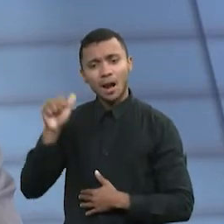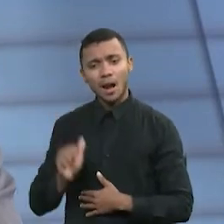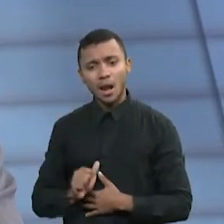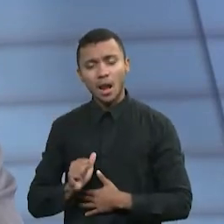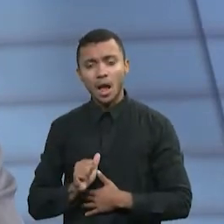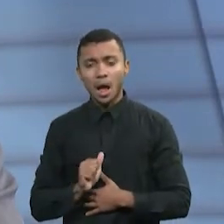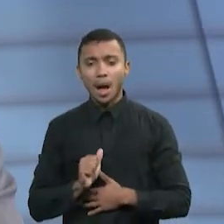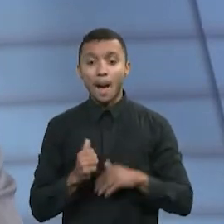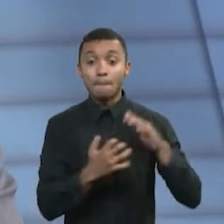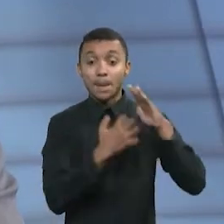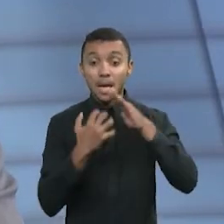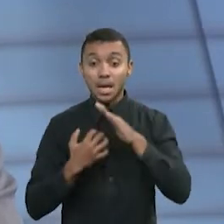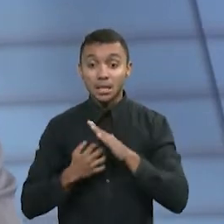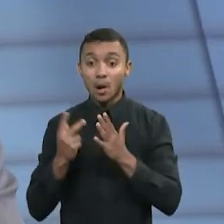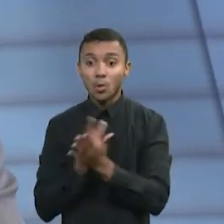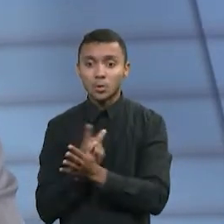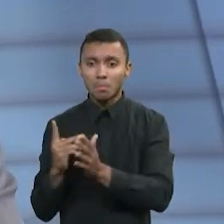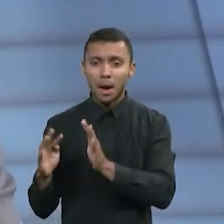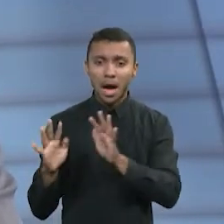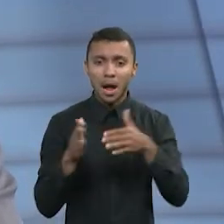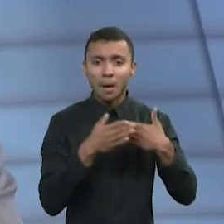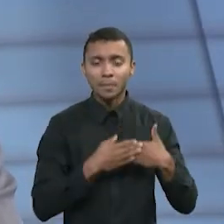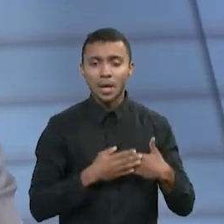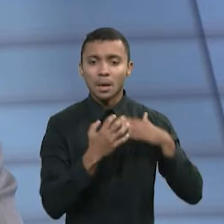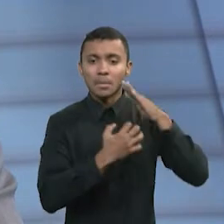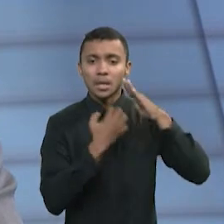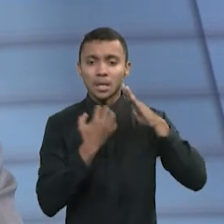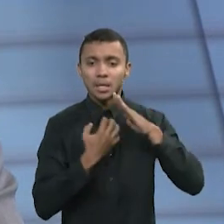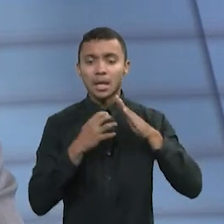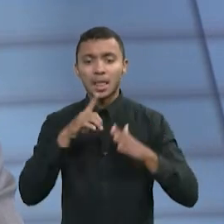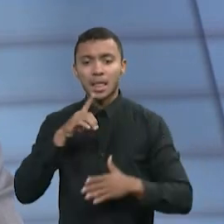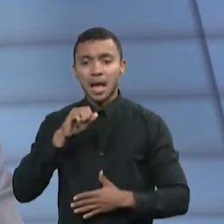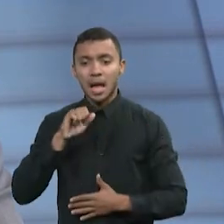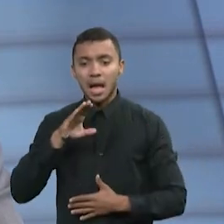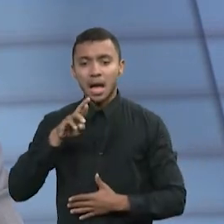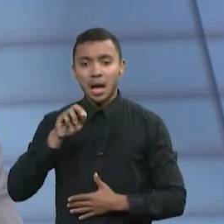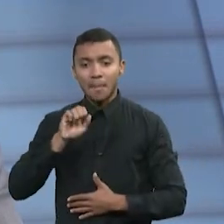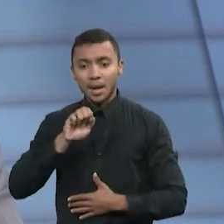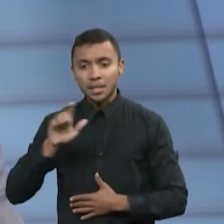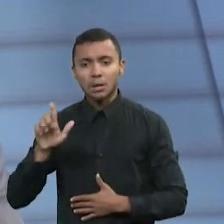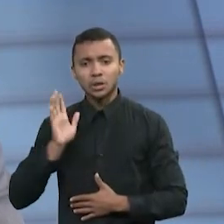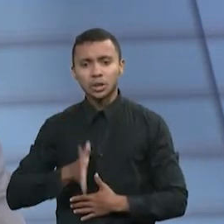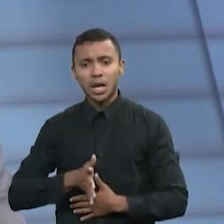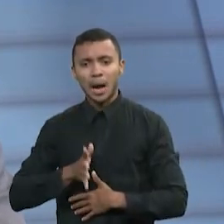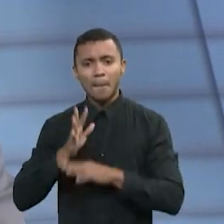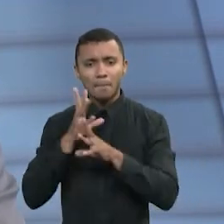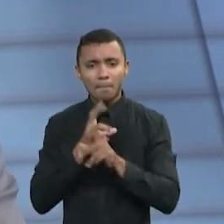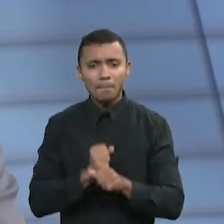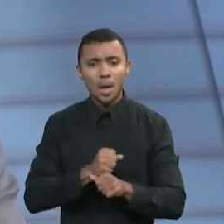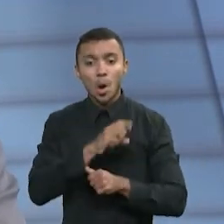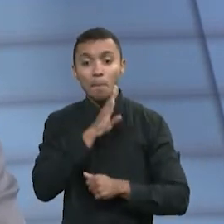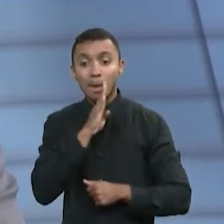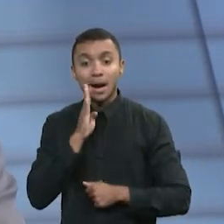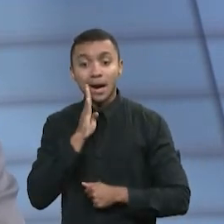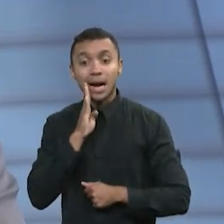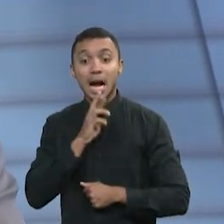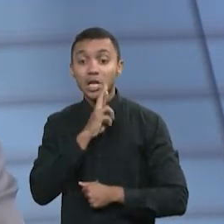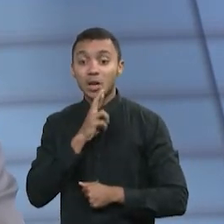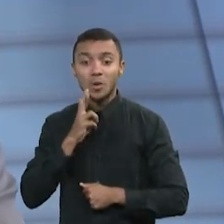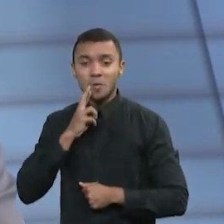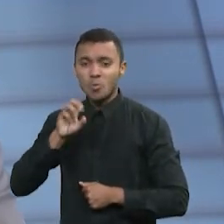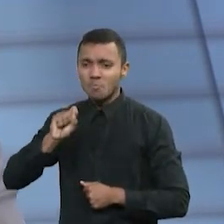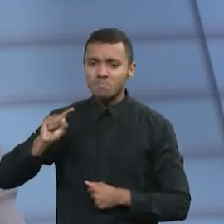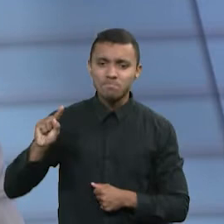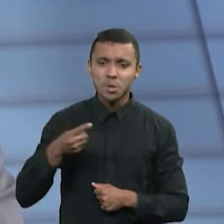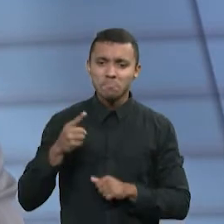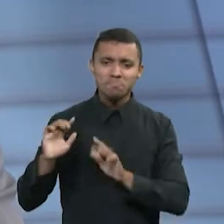fecharam, você trouxe uma notícia da Brasel, um dado importante, mais de oito mil bares e restaurantes que tiveram as suas atividades encerradas no